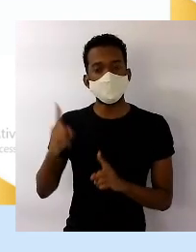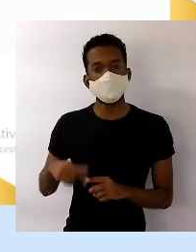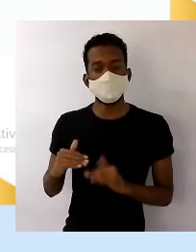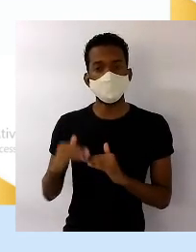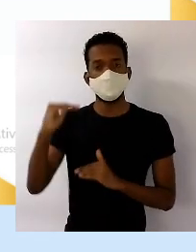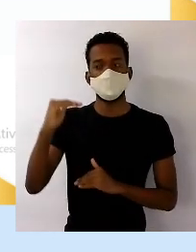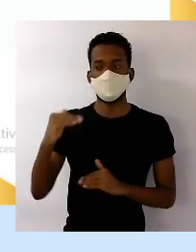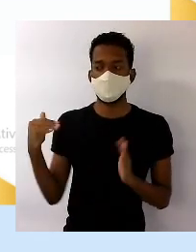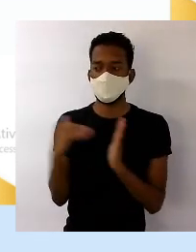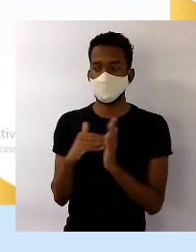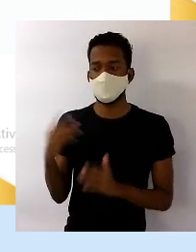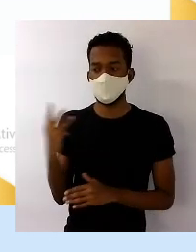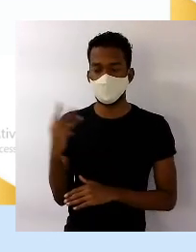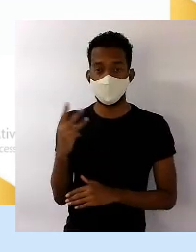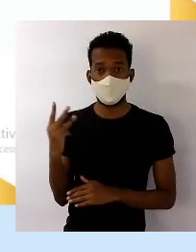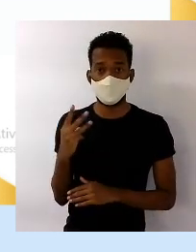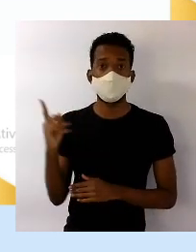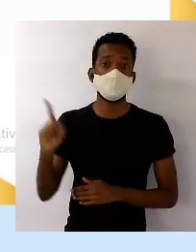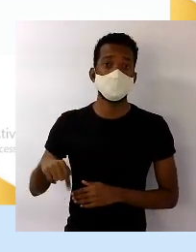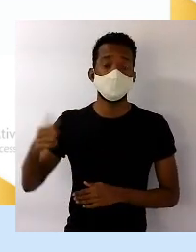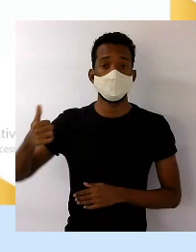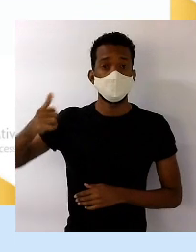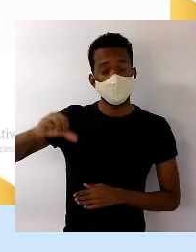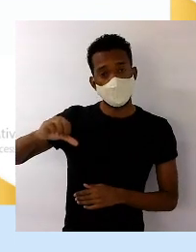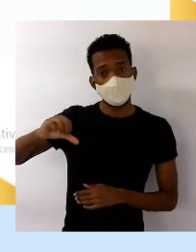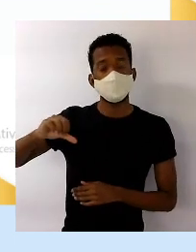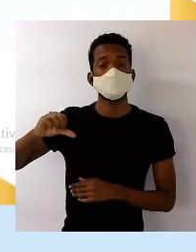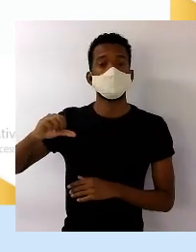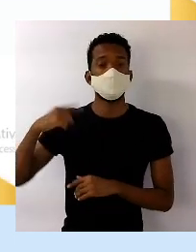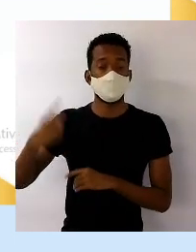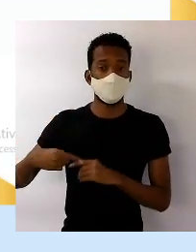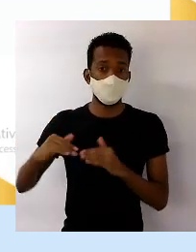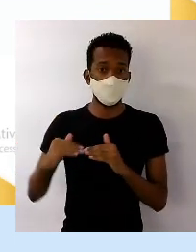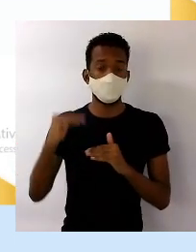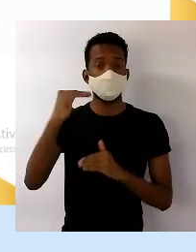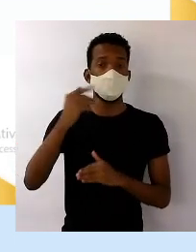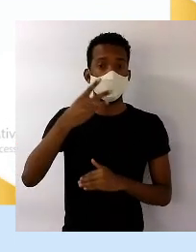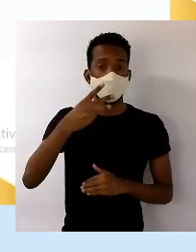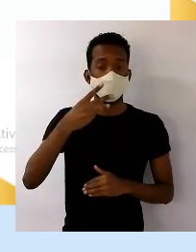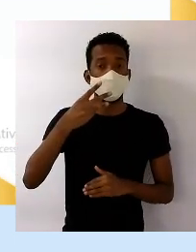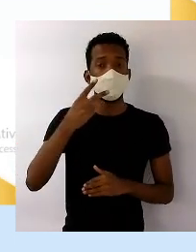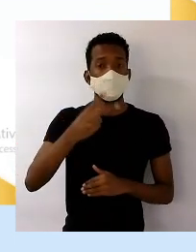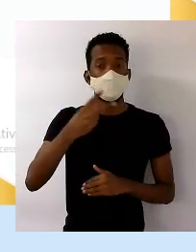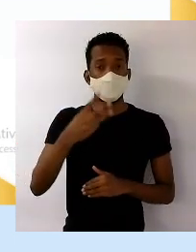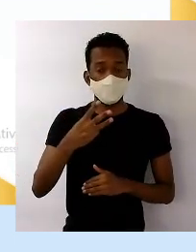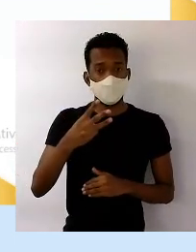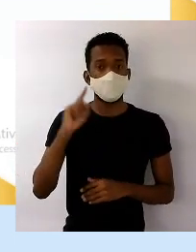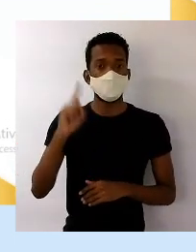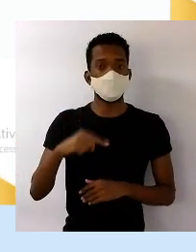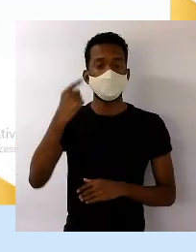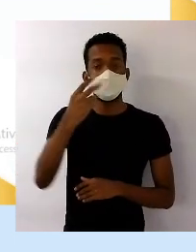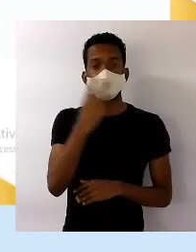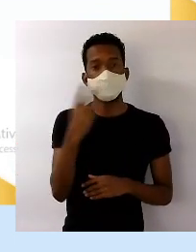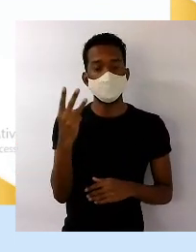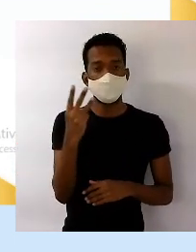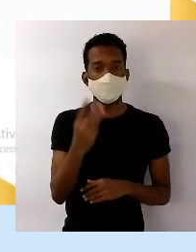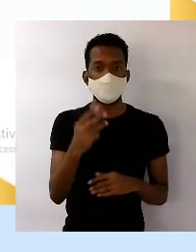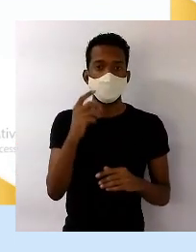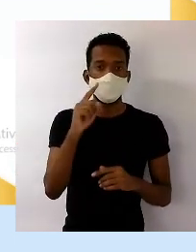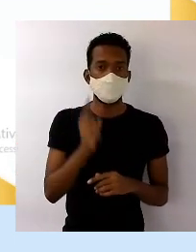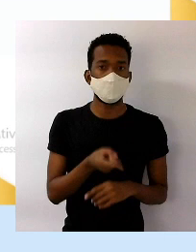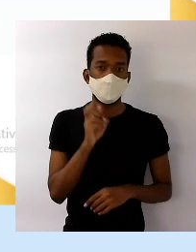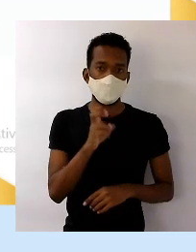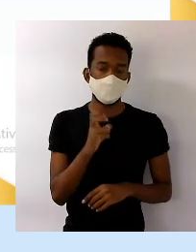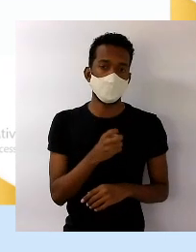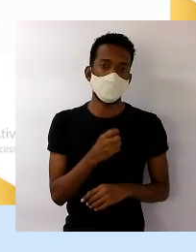Era 19, foi para 23 e deu um pulo para 33,5 anos. É nessa